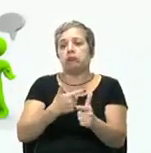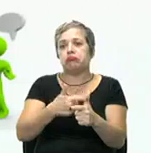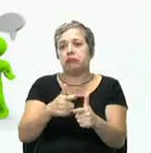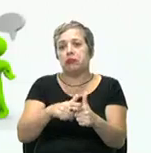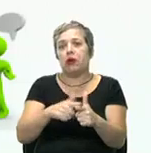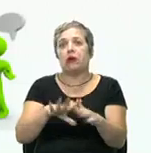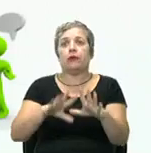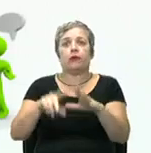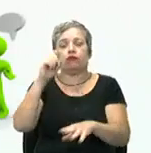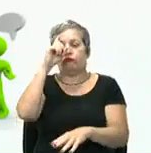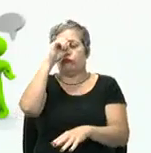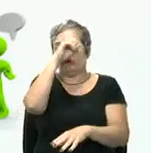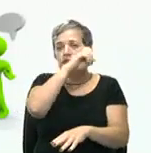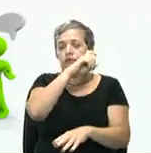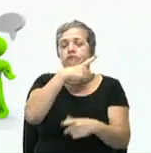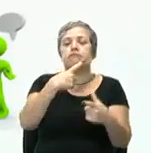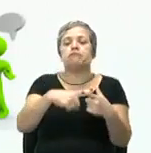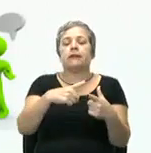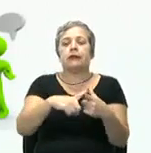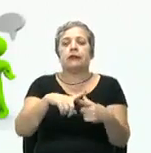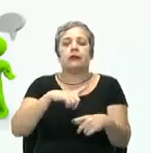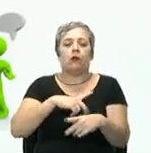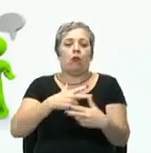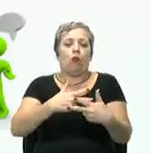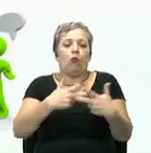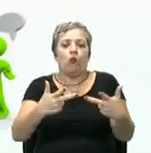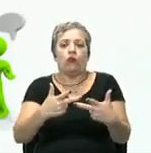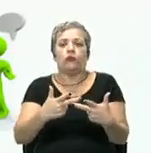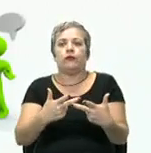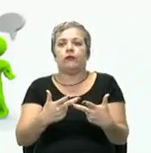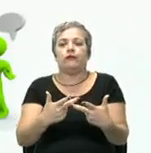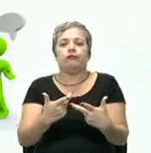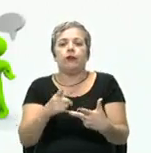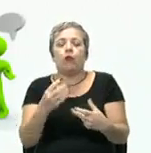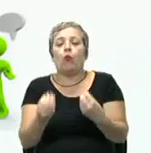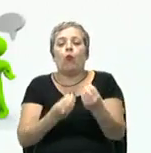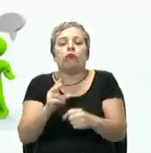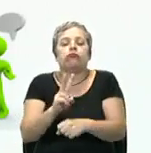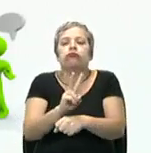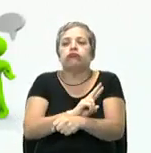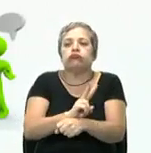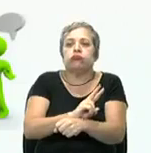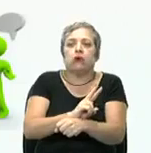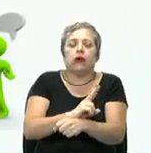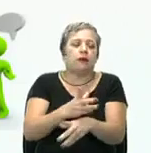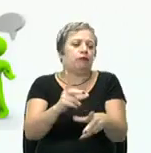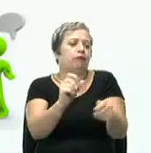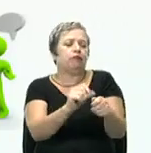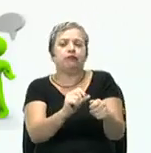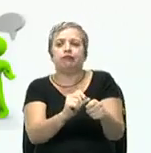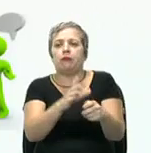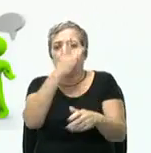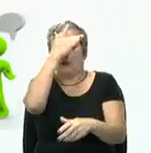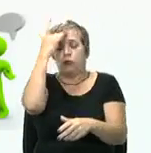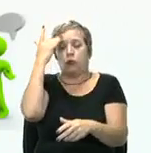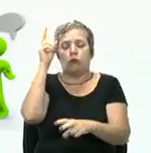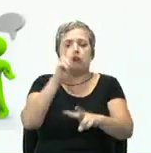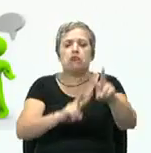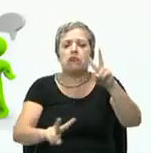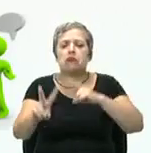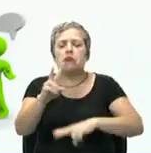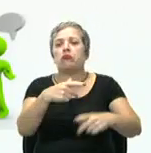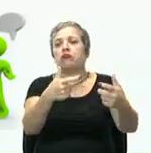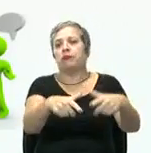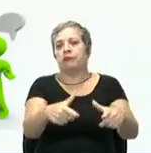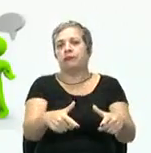isso é difícil. Por quê? Porque tem muita coisa que está fora do nosso controle, até do comportamento, do cenário, do